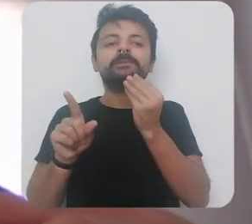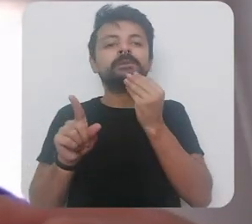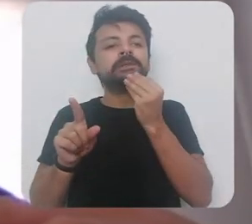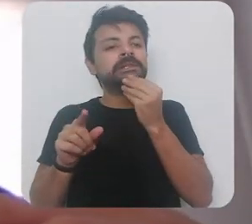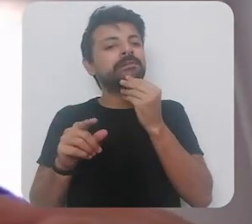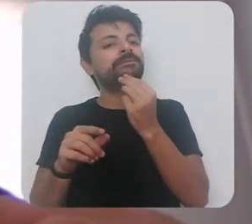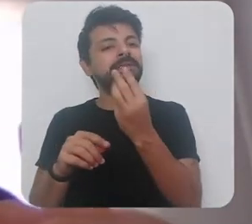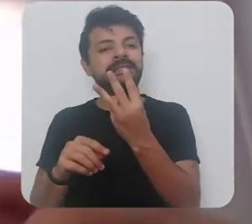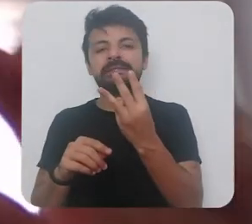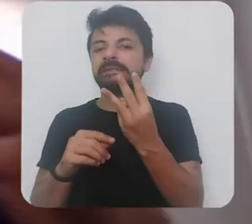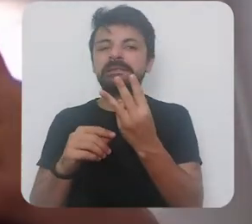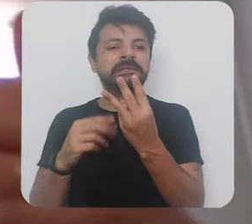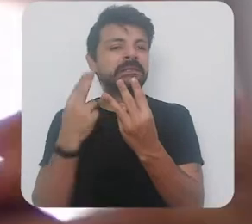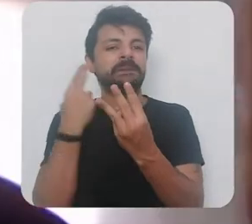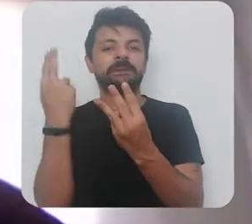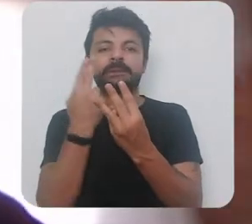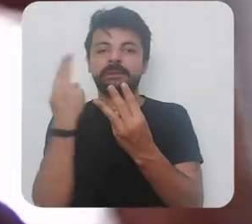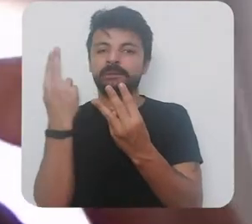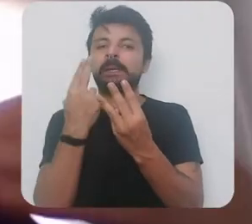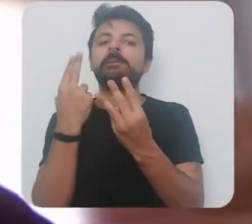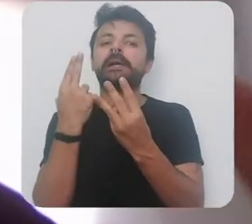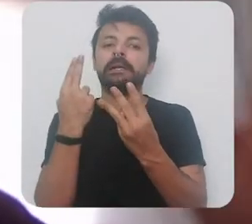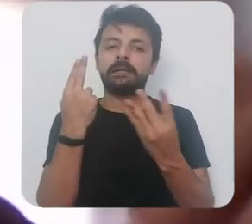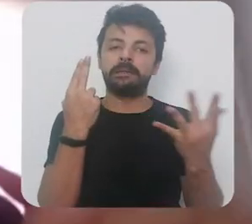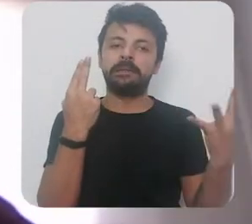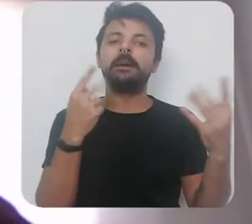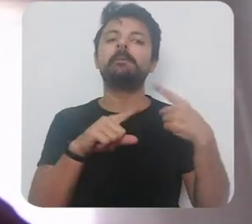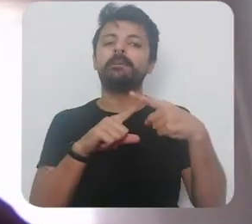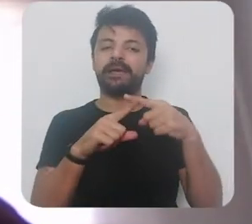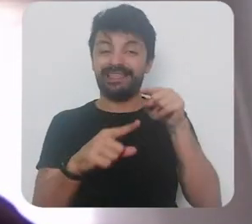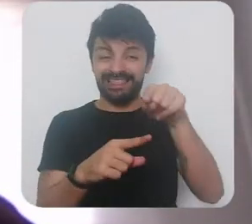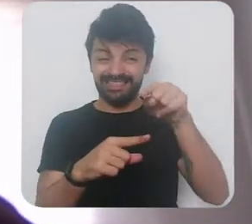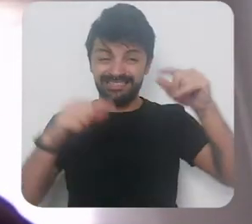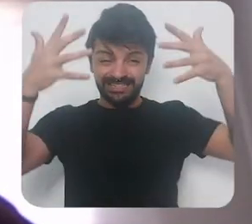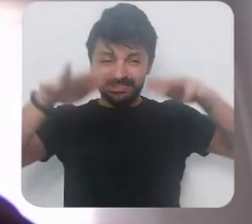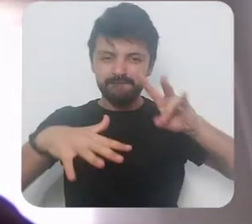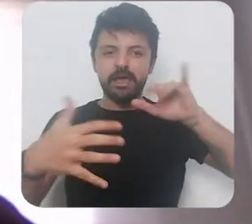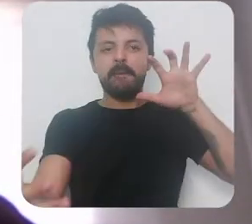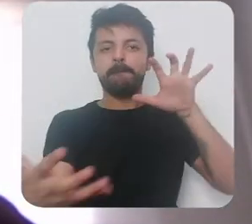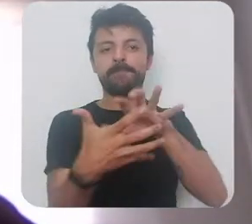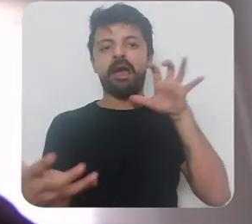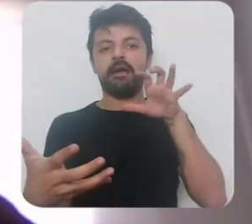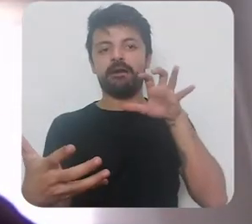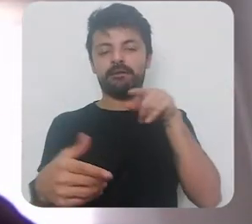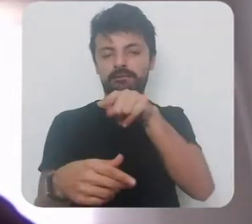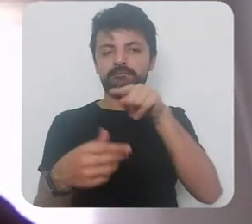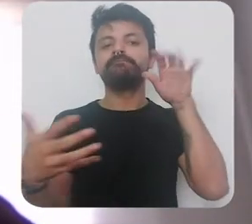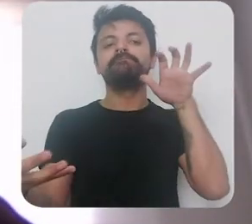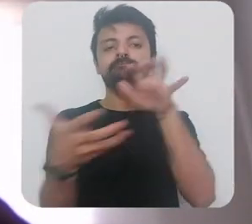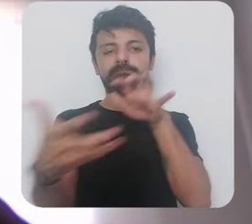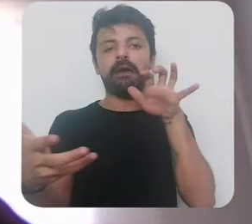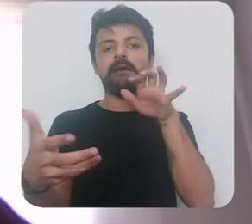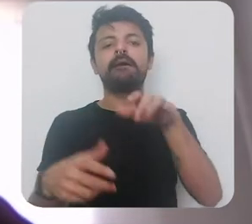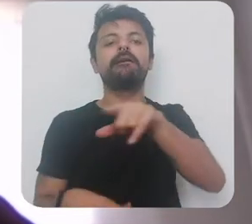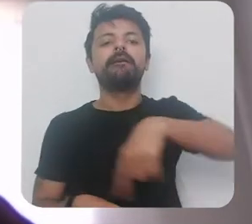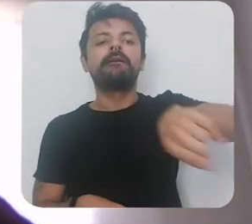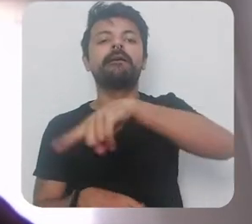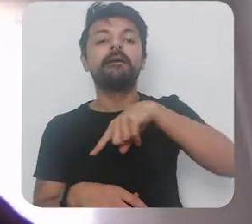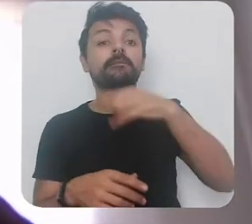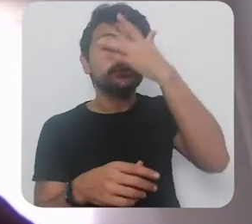dar conta do impacto que essa crise vai ter sobre